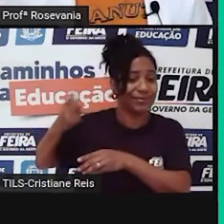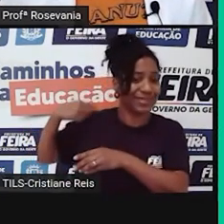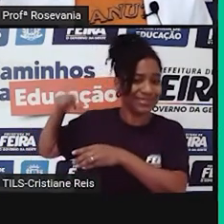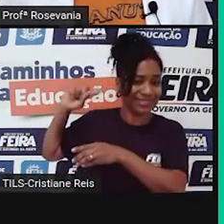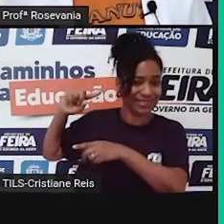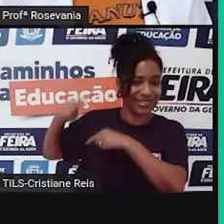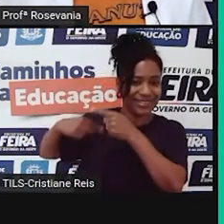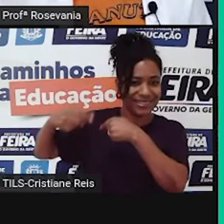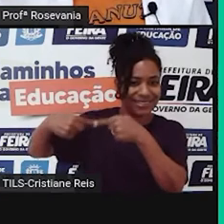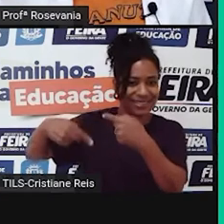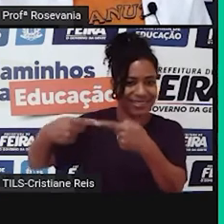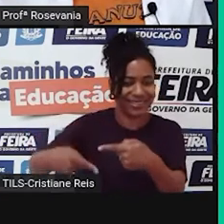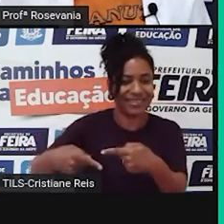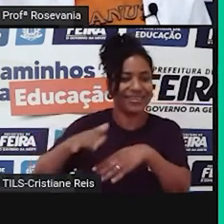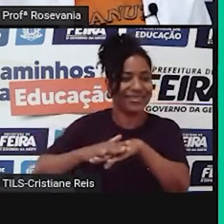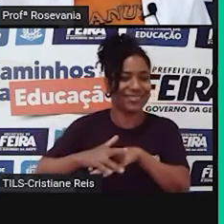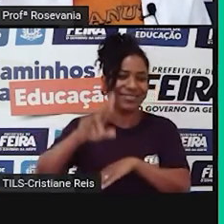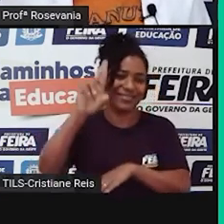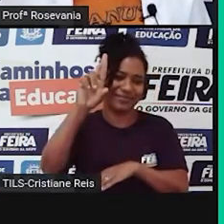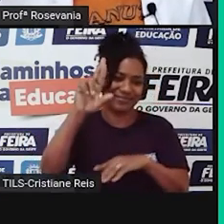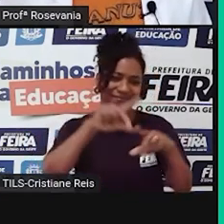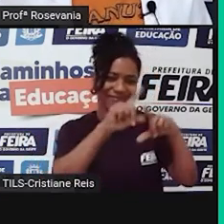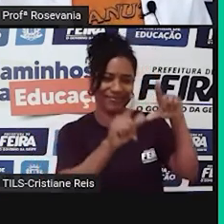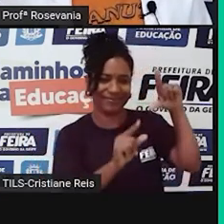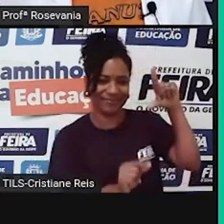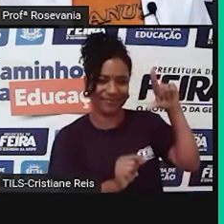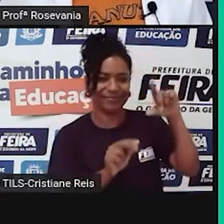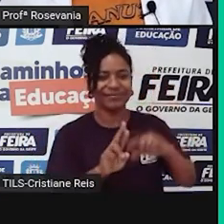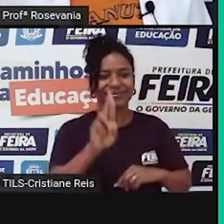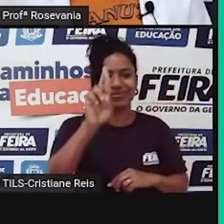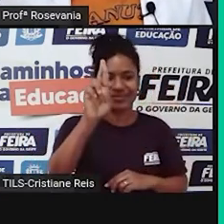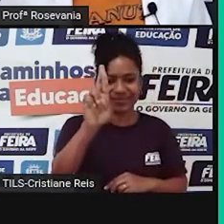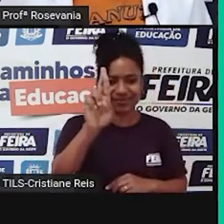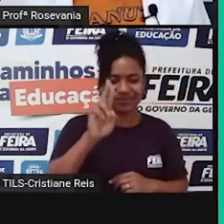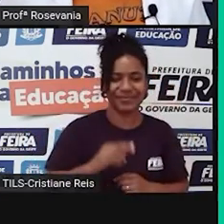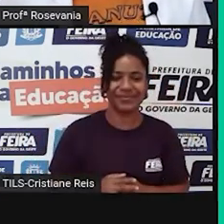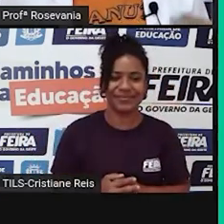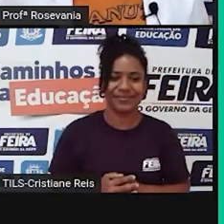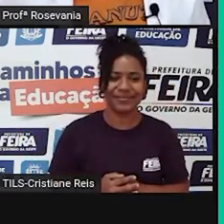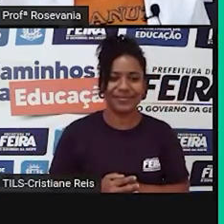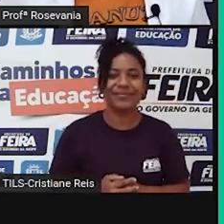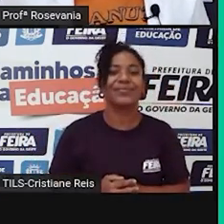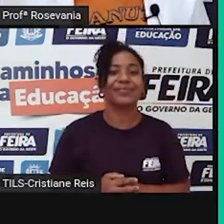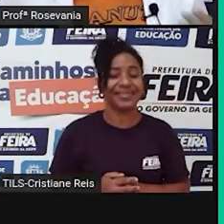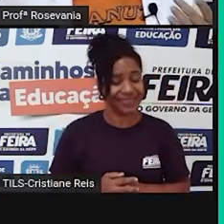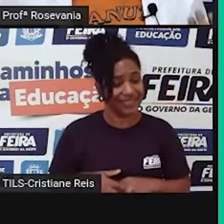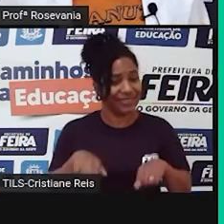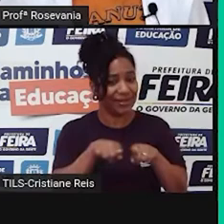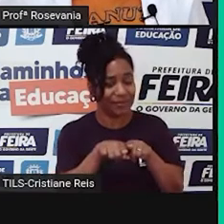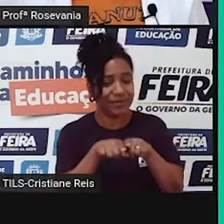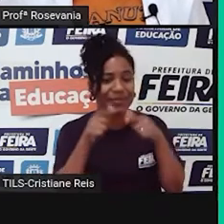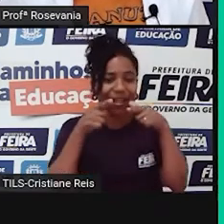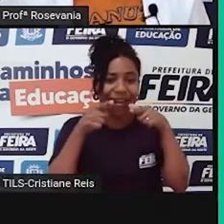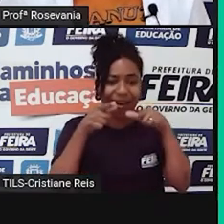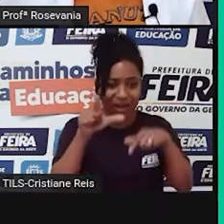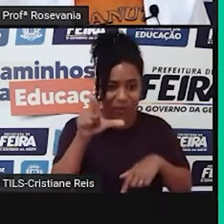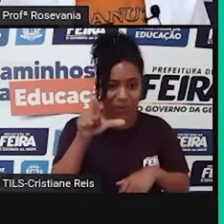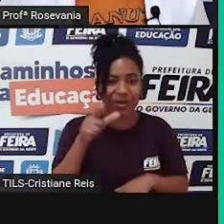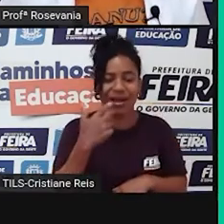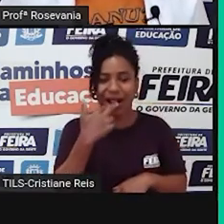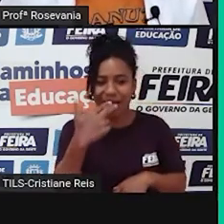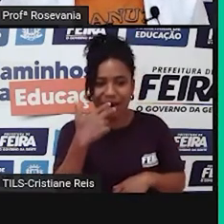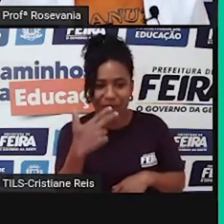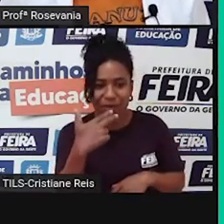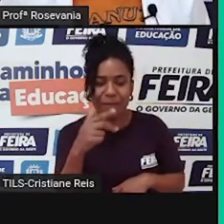principal de se fazer o sabão também foi uma herança, né, dos povos africanos. Além da língua, várias palavras, né, foi